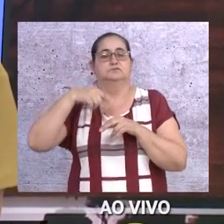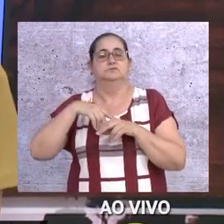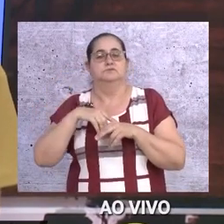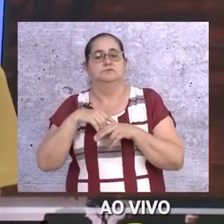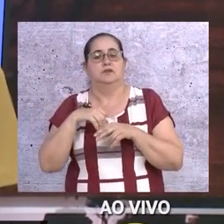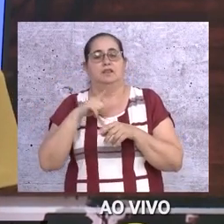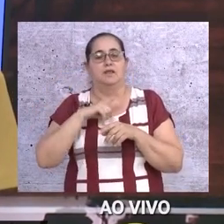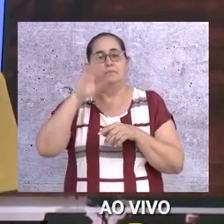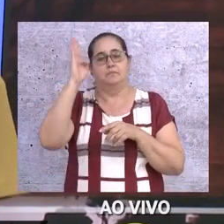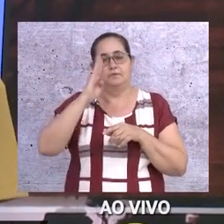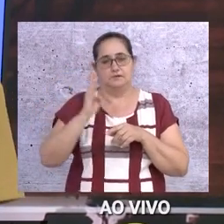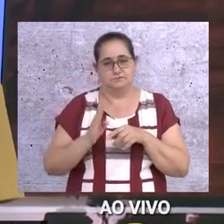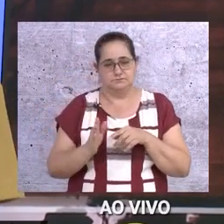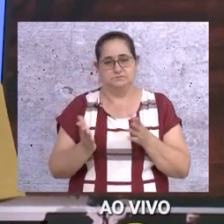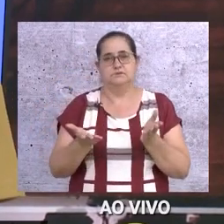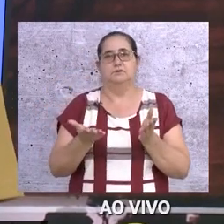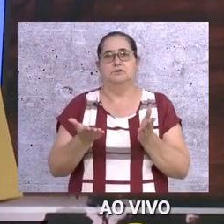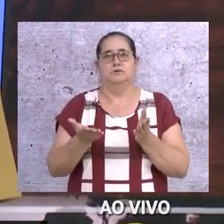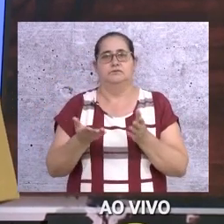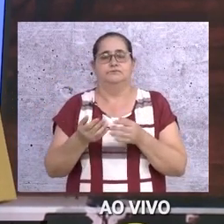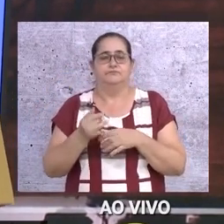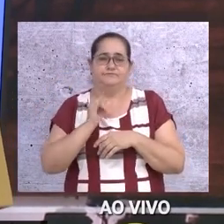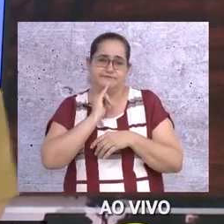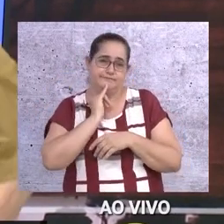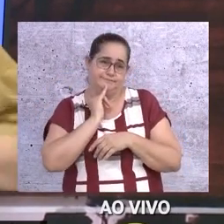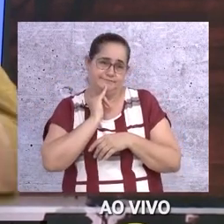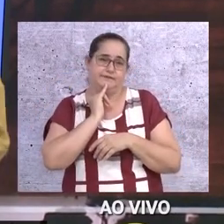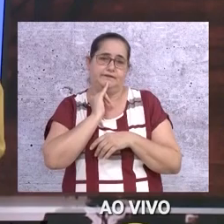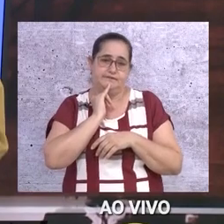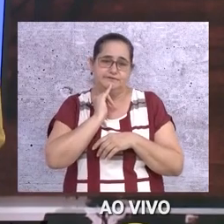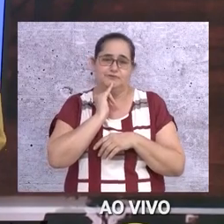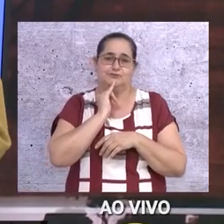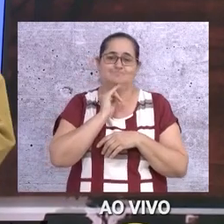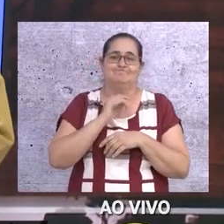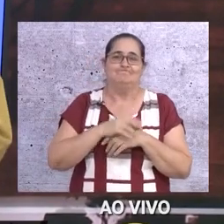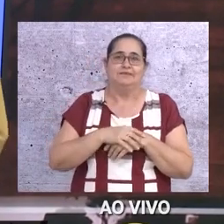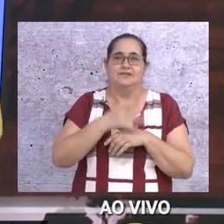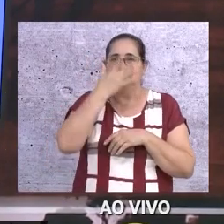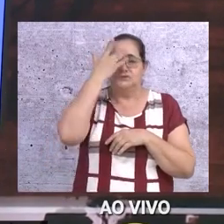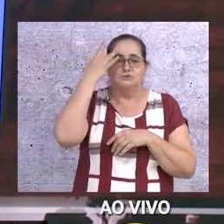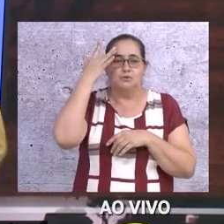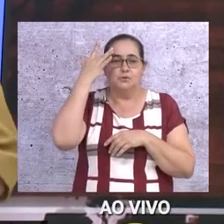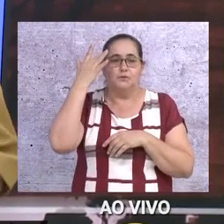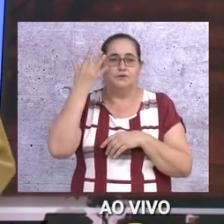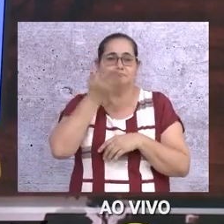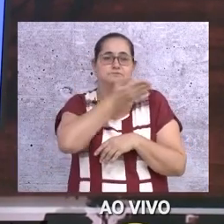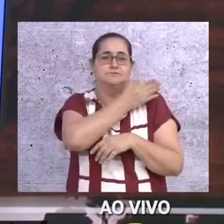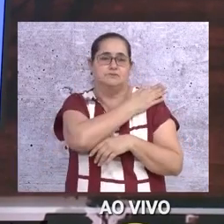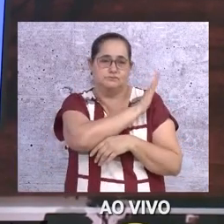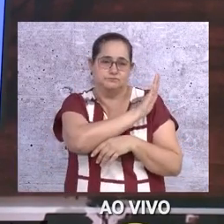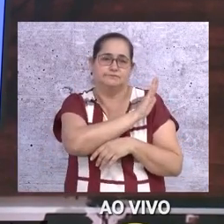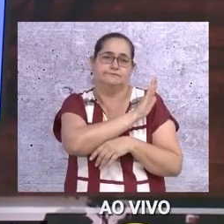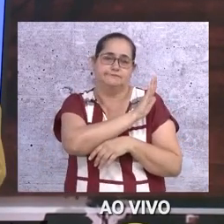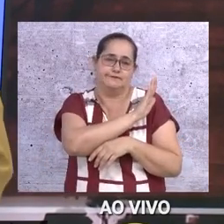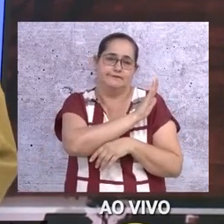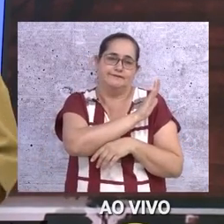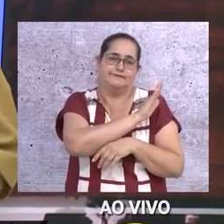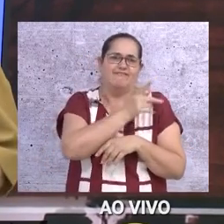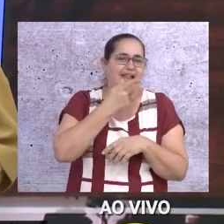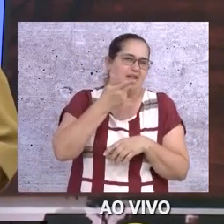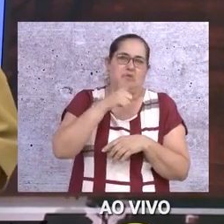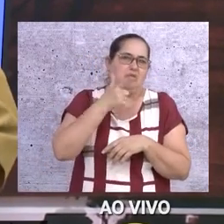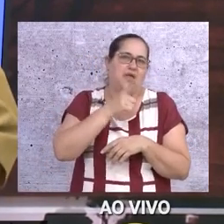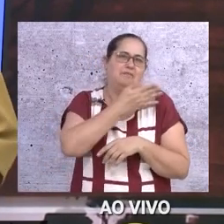temos no Brasil, infelizmente, uma concepção meio míope de que não existe racismo, não existe